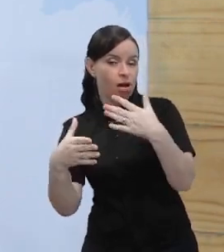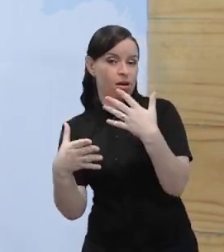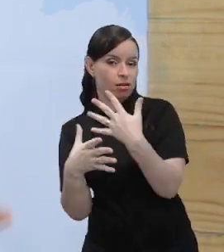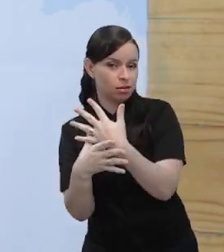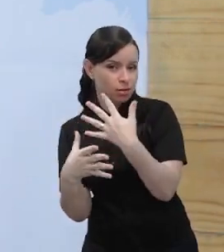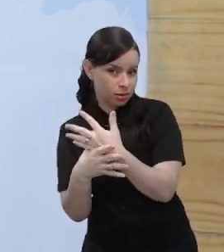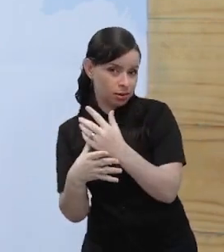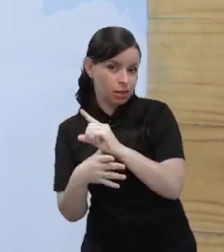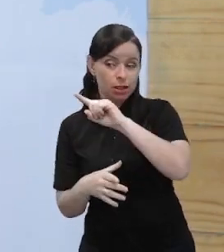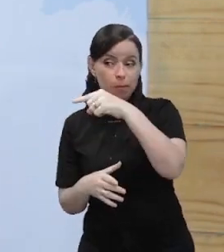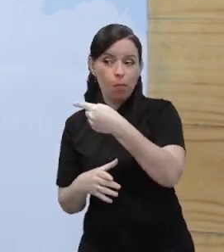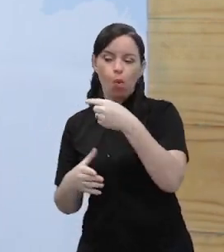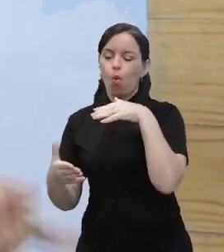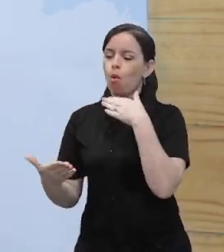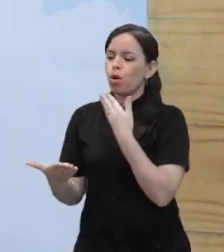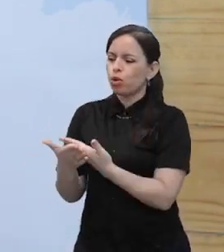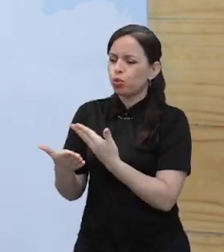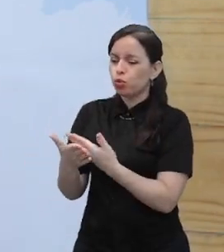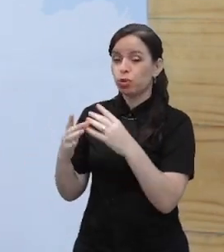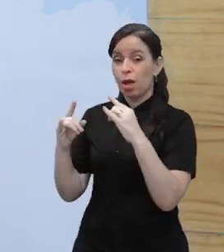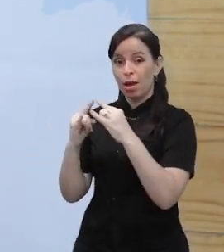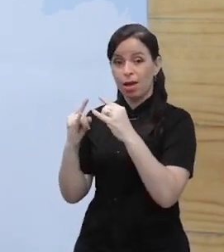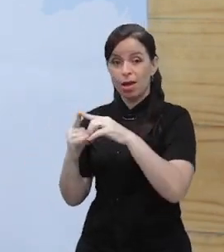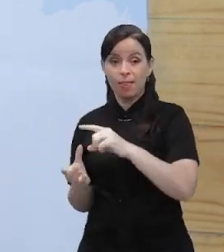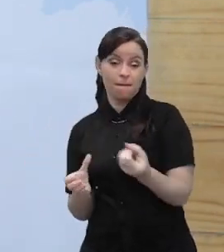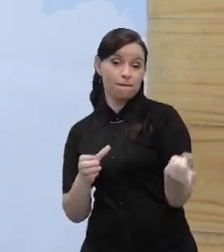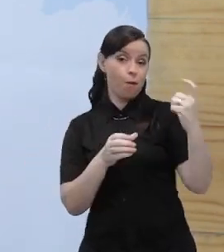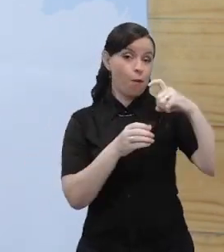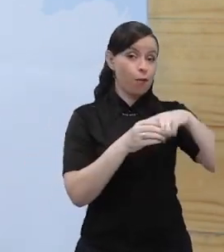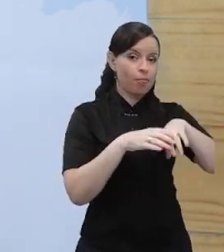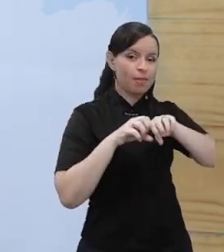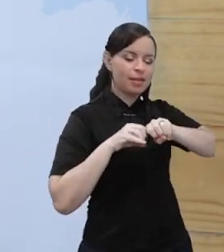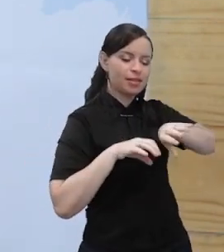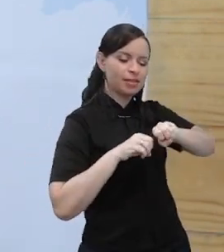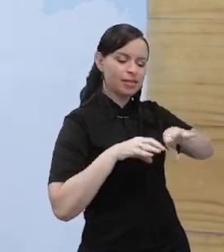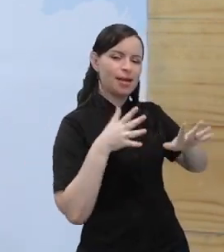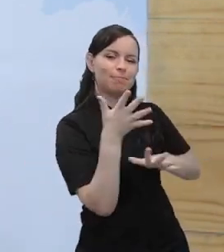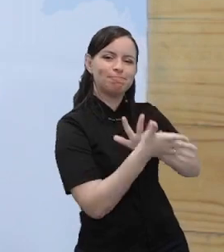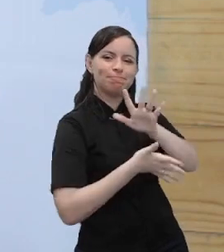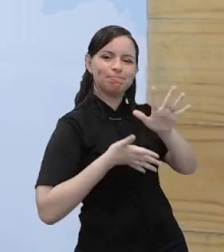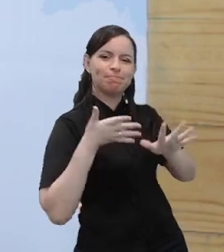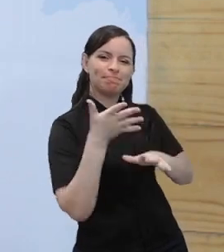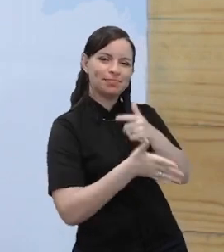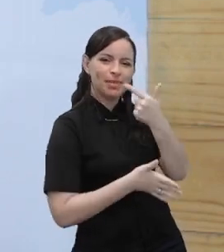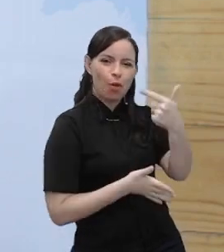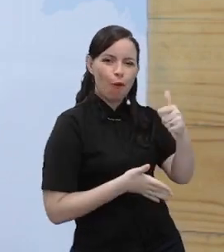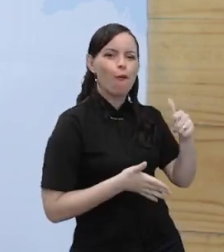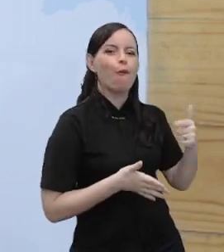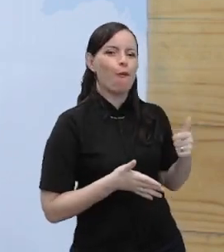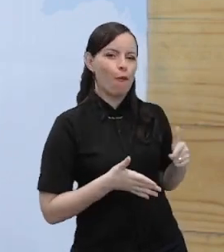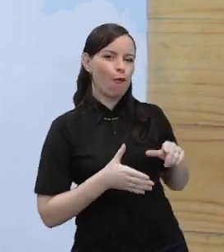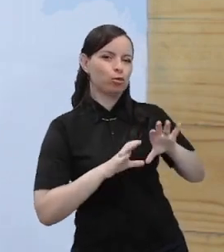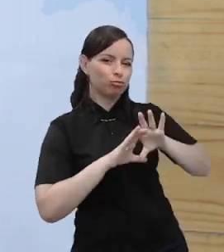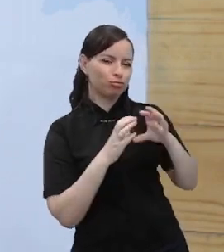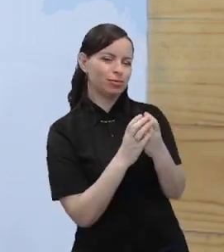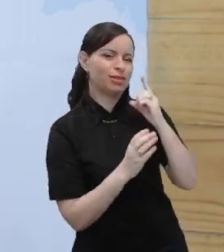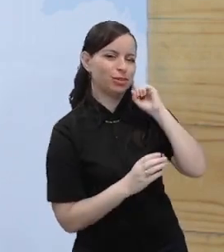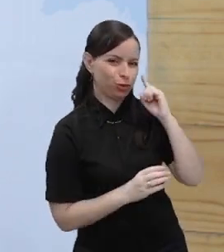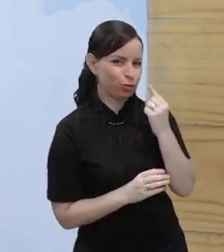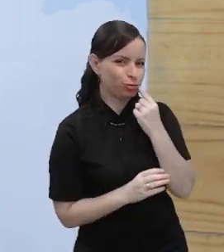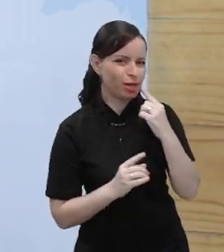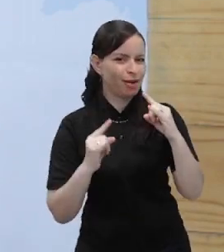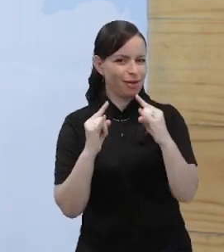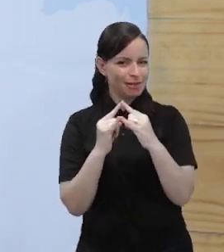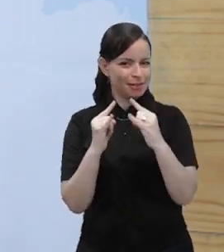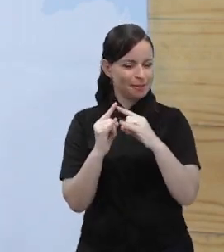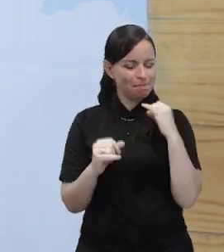iam para o INES estudar e depois, quando voltavam, ensinavam a língua de sinais para os seus outros pares surdos. Então, o INES teve uma participação